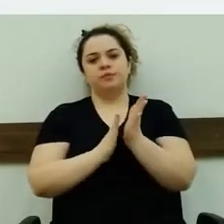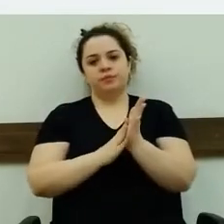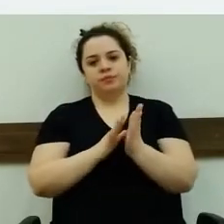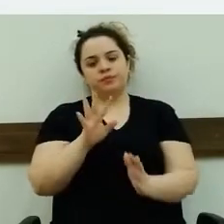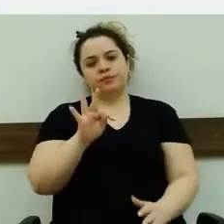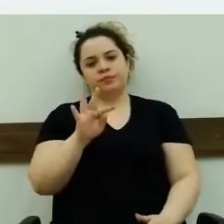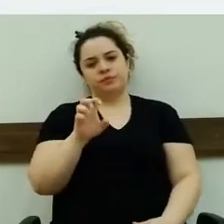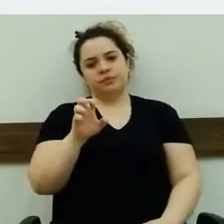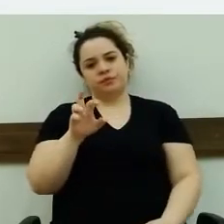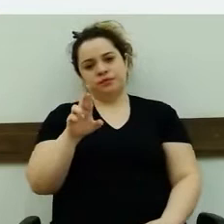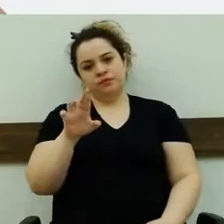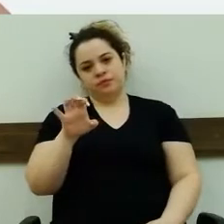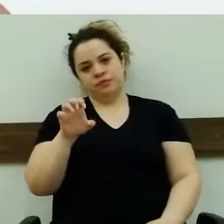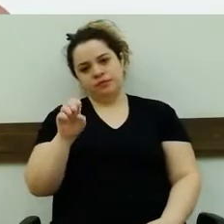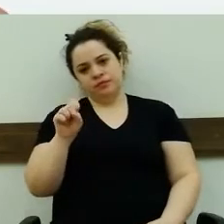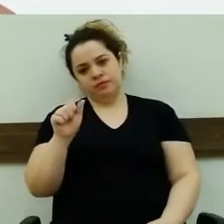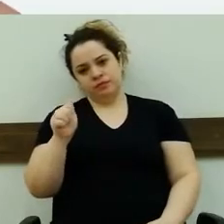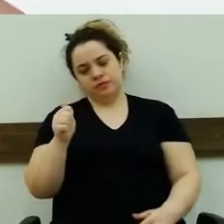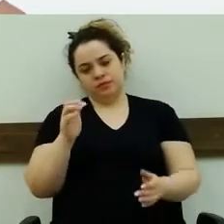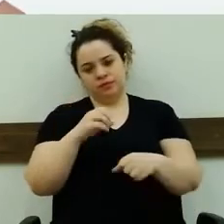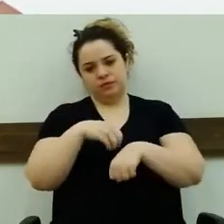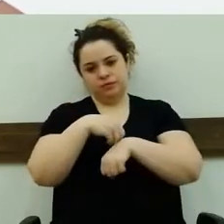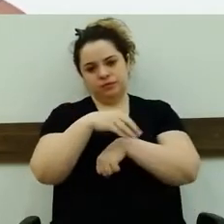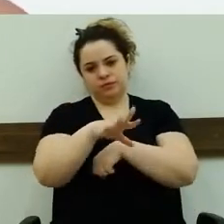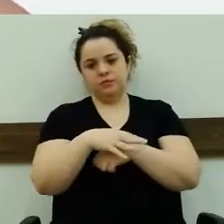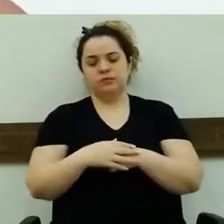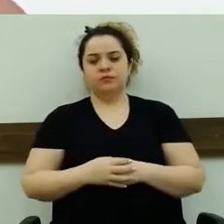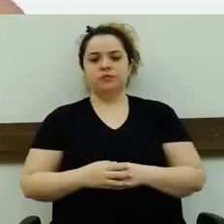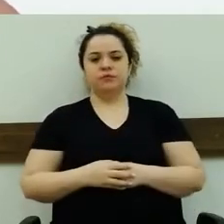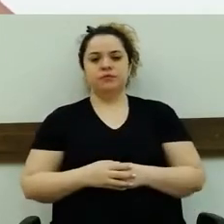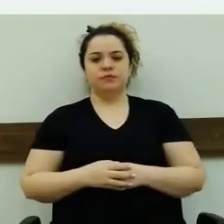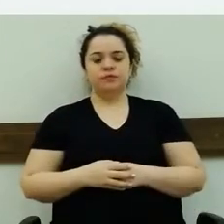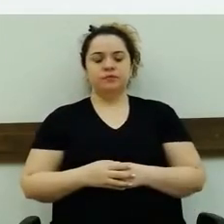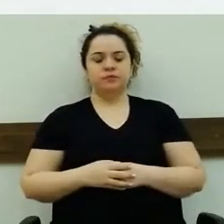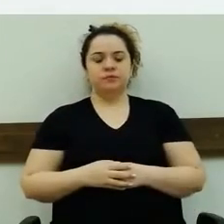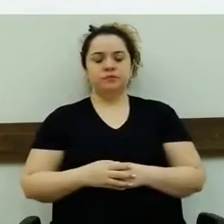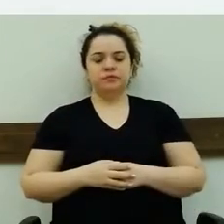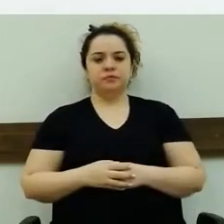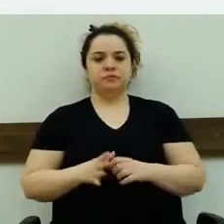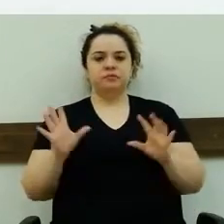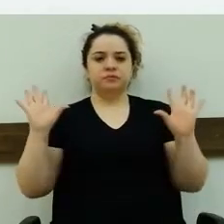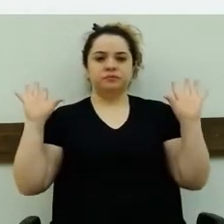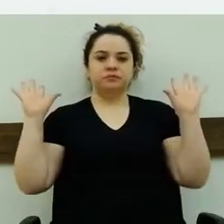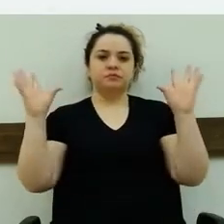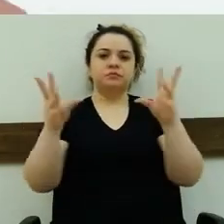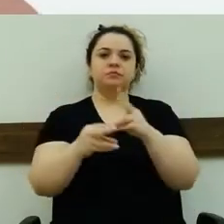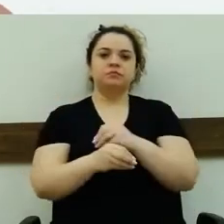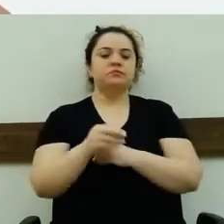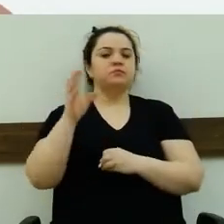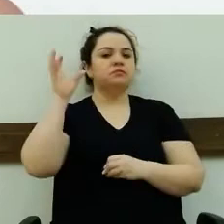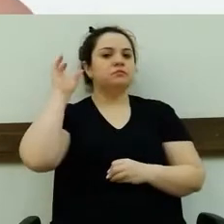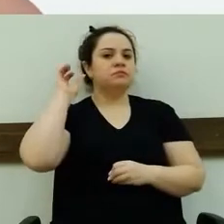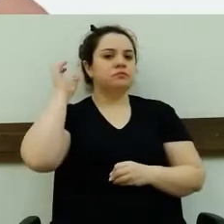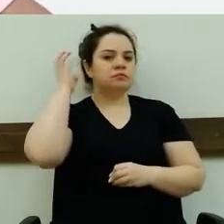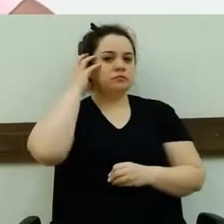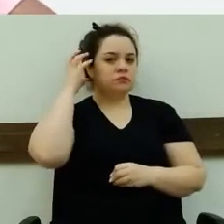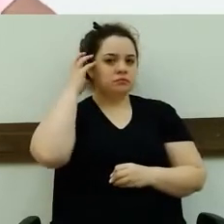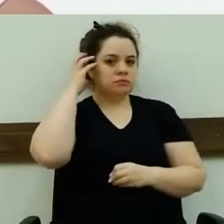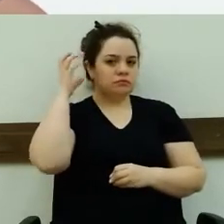homenagem. Nobres pares e ouvintes da Rádio Aguaíra, internauta,